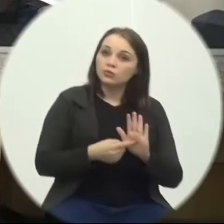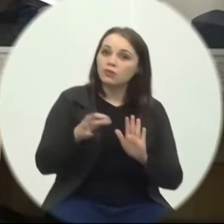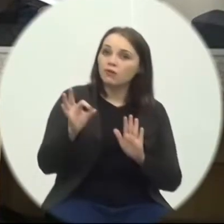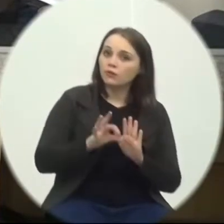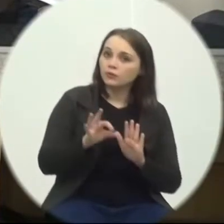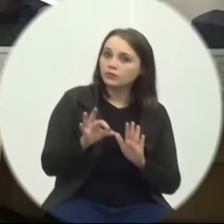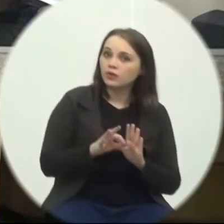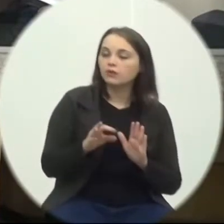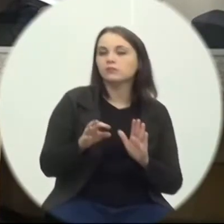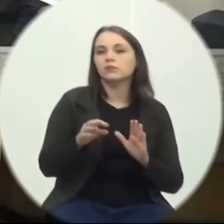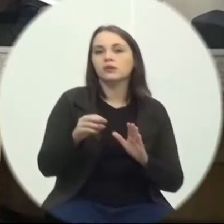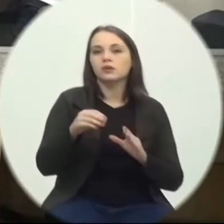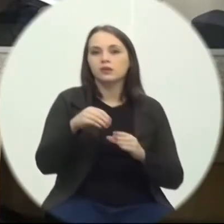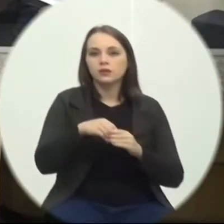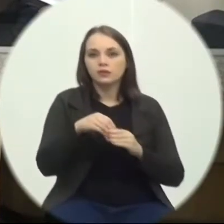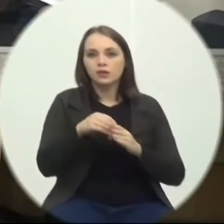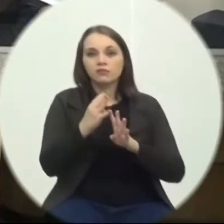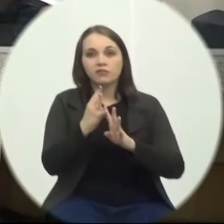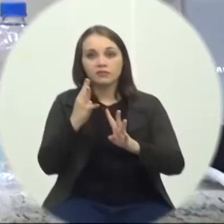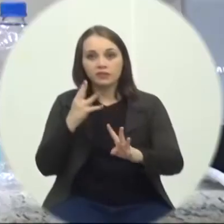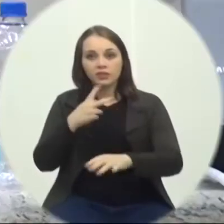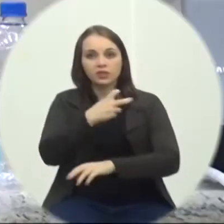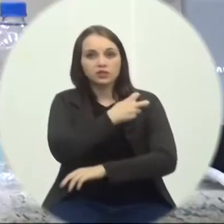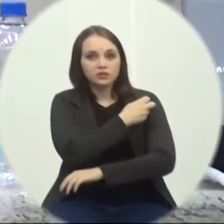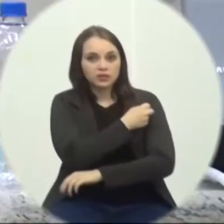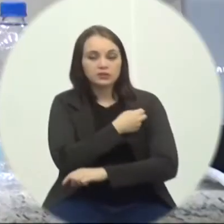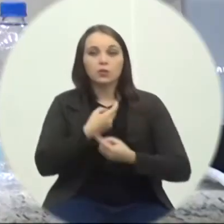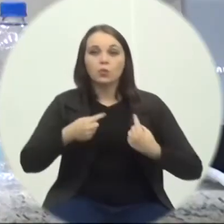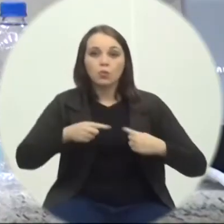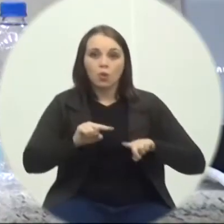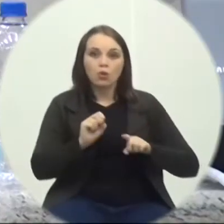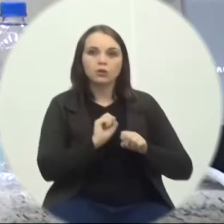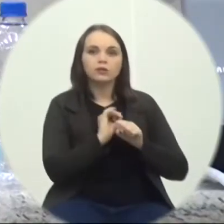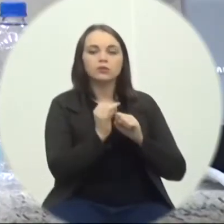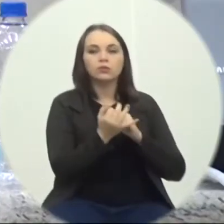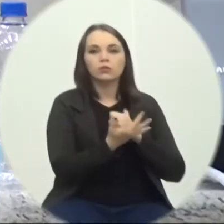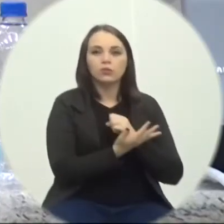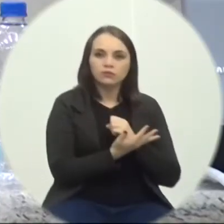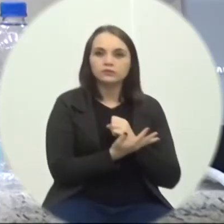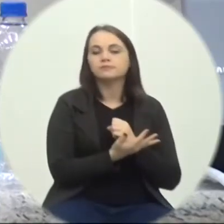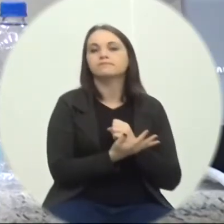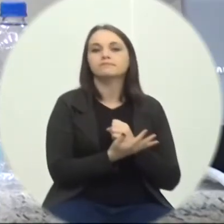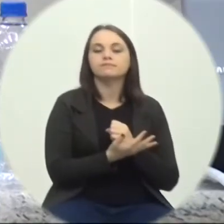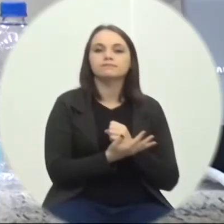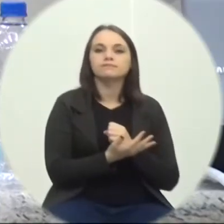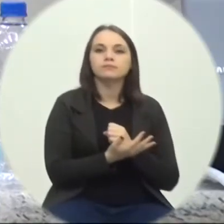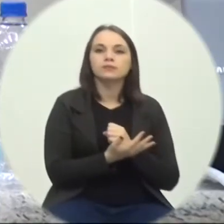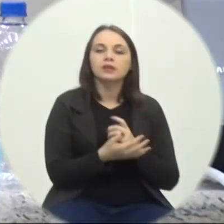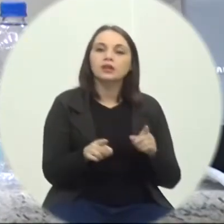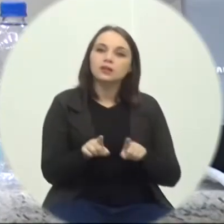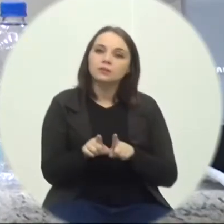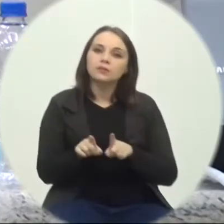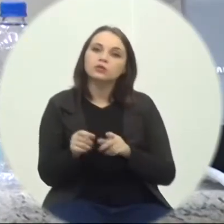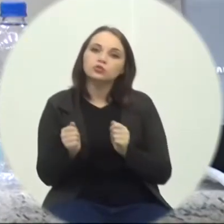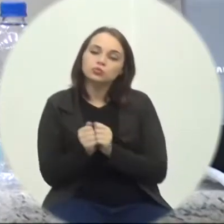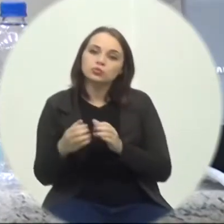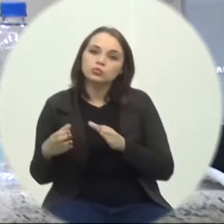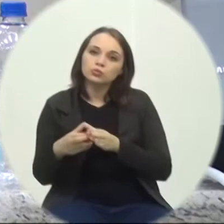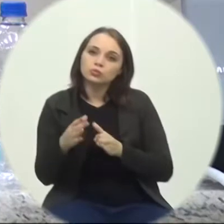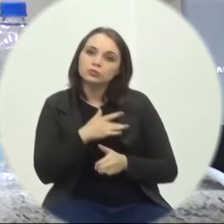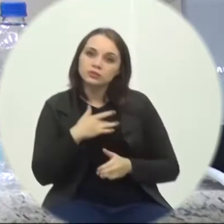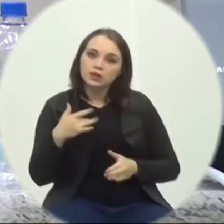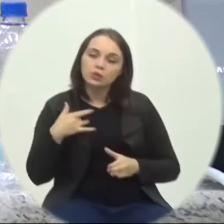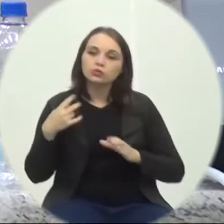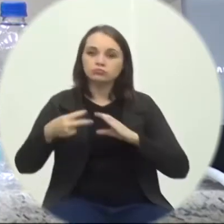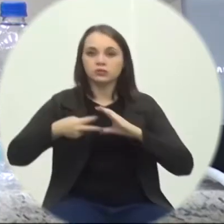controle Da fila De vacinação Contra o Covid-19 Com a comissão De saúde Da Câmara De vereadores Tendo em